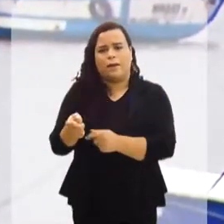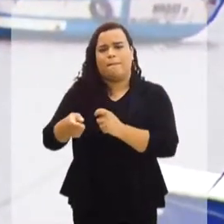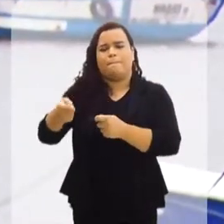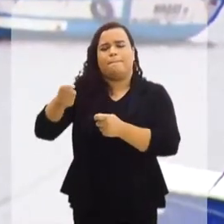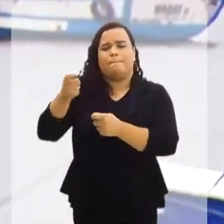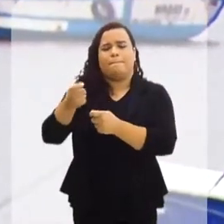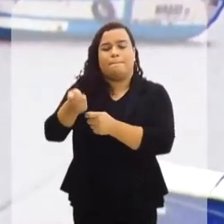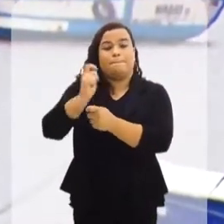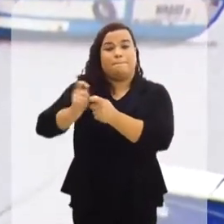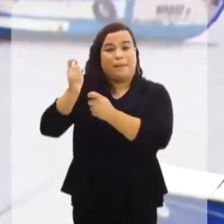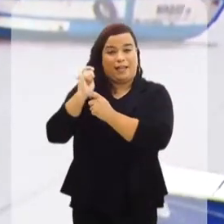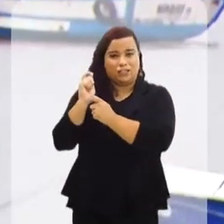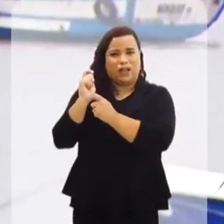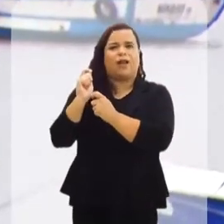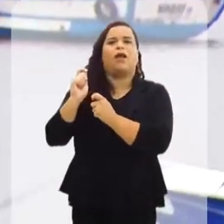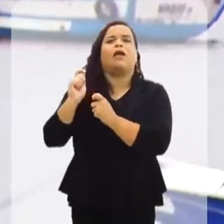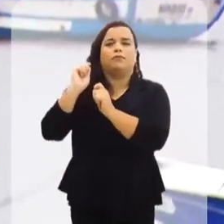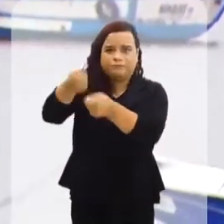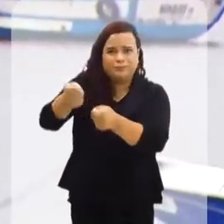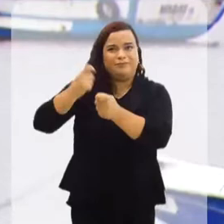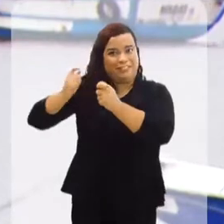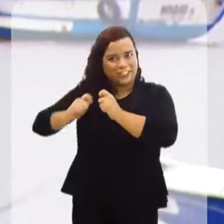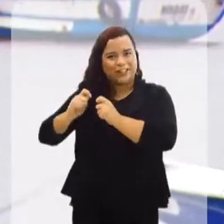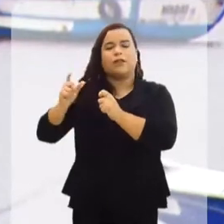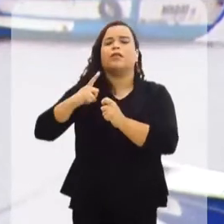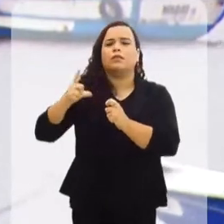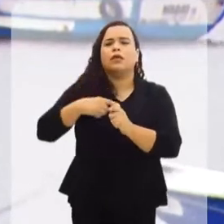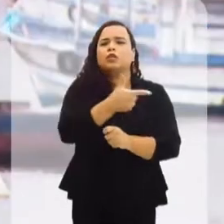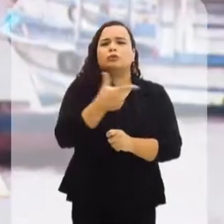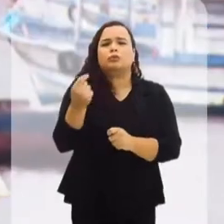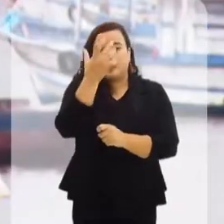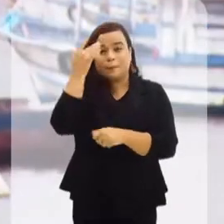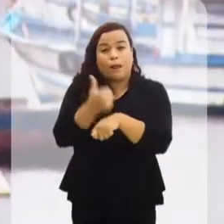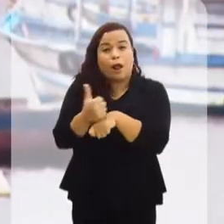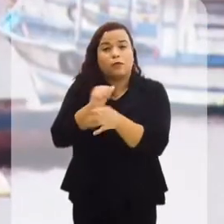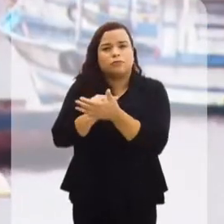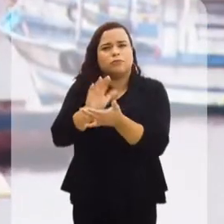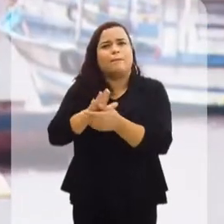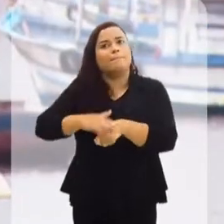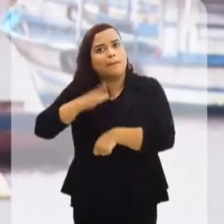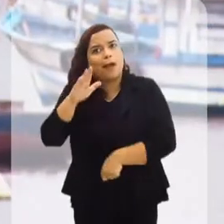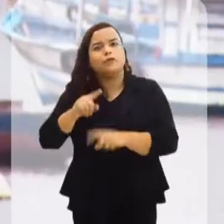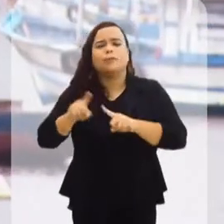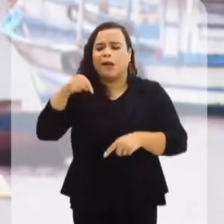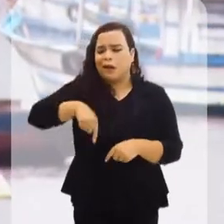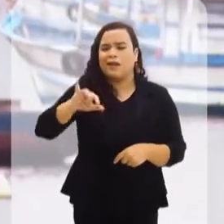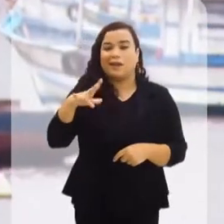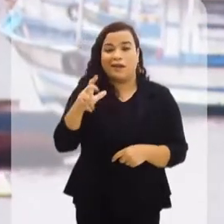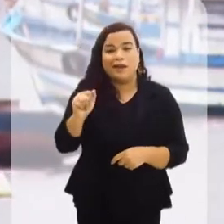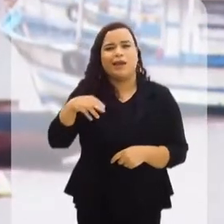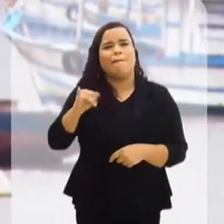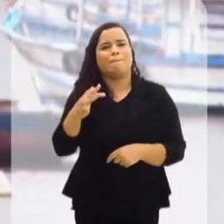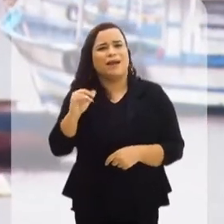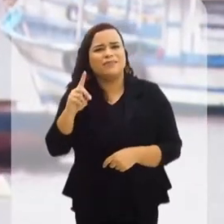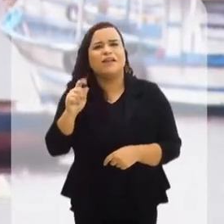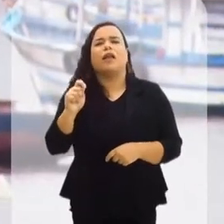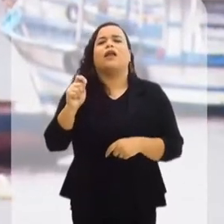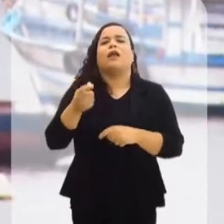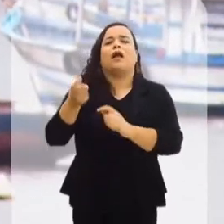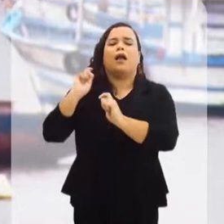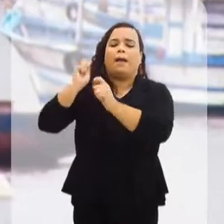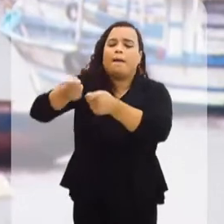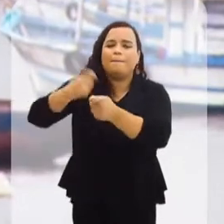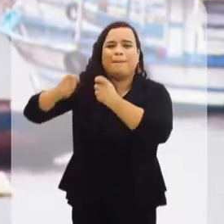aqui em Itaguaí com mais de 200 profissionais cadastrados. Mas aqui na Ilha da Madeira, a pesca esportiva é uma das